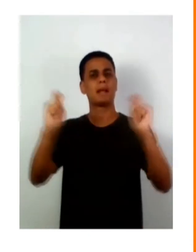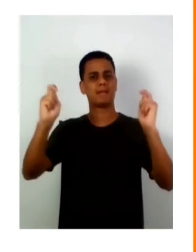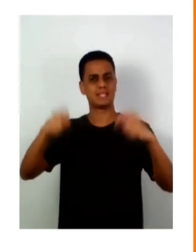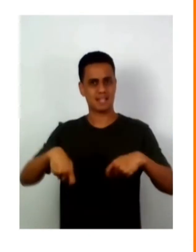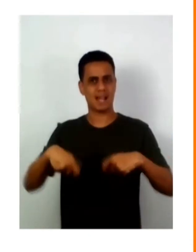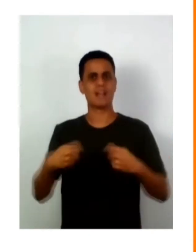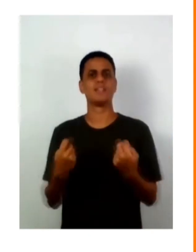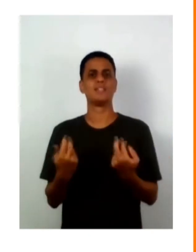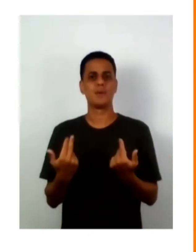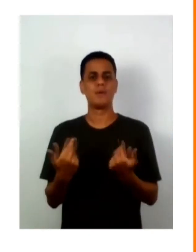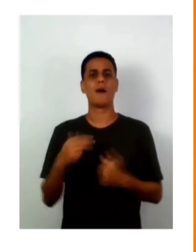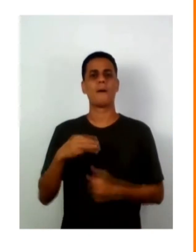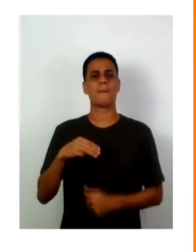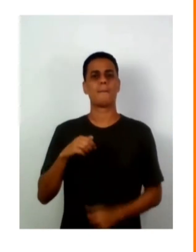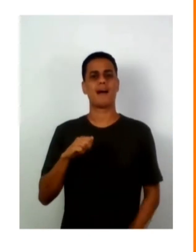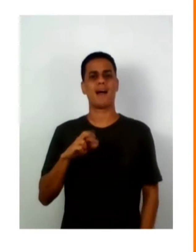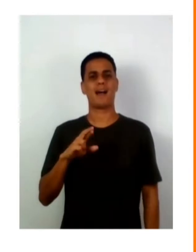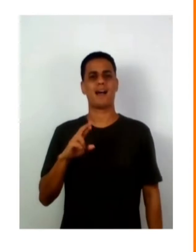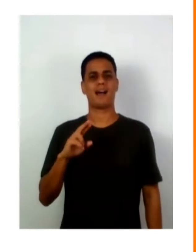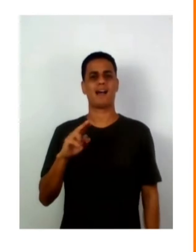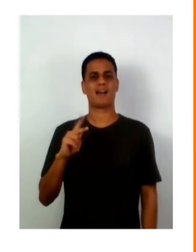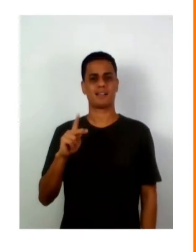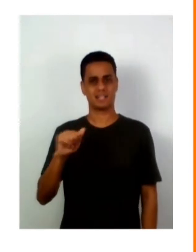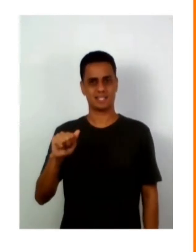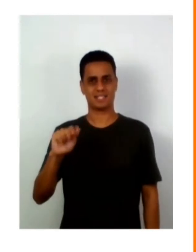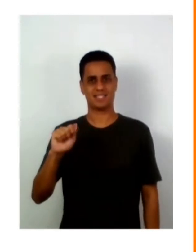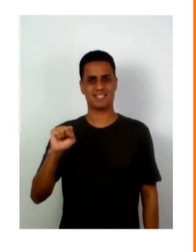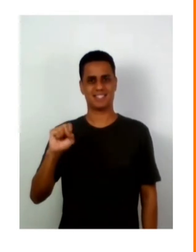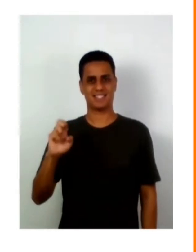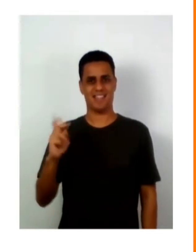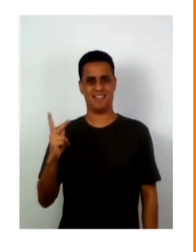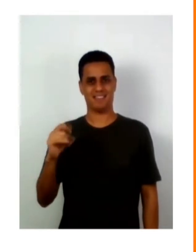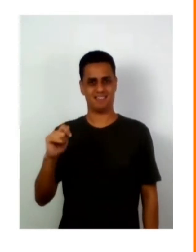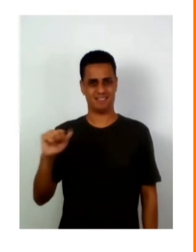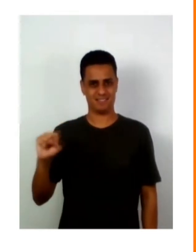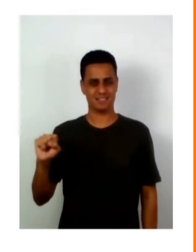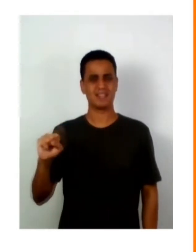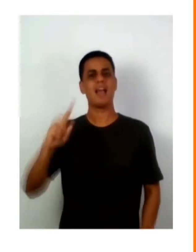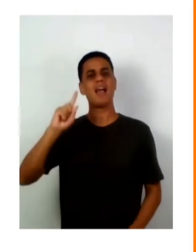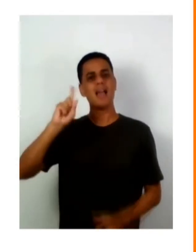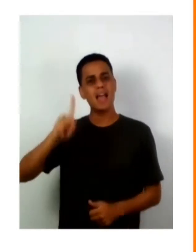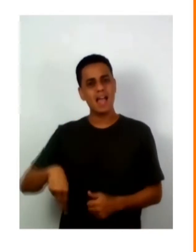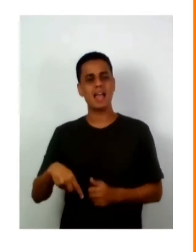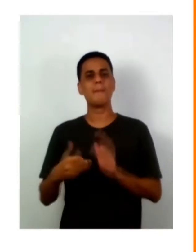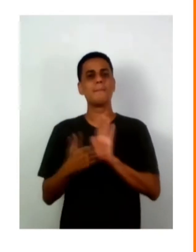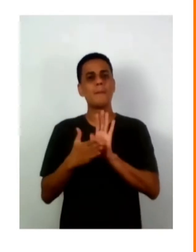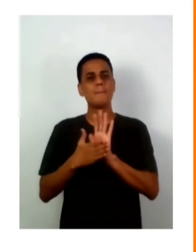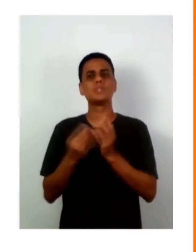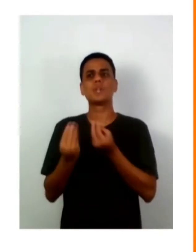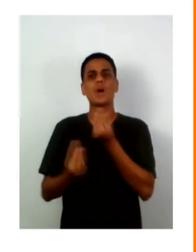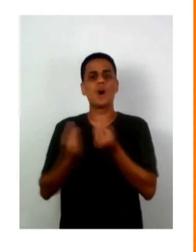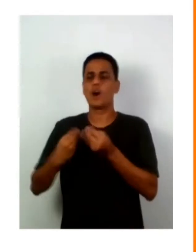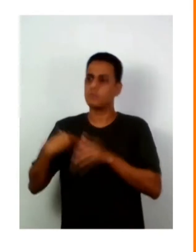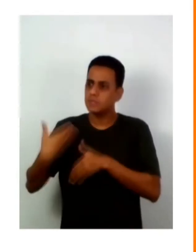pertença e a aquisição de autonomia para decidir os destinos de próprio